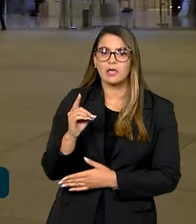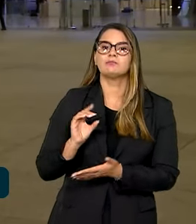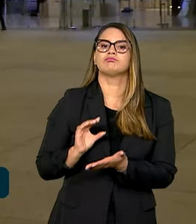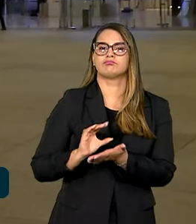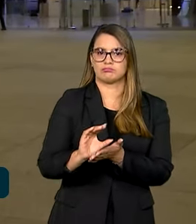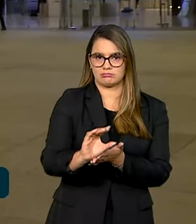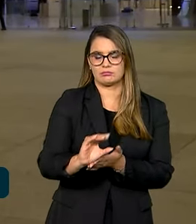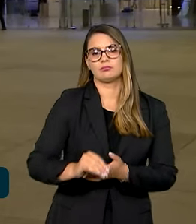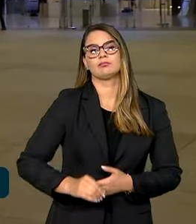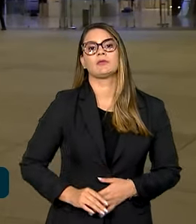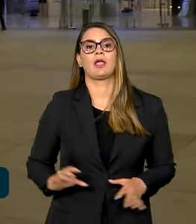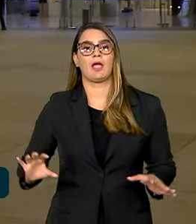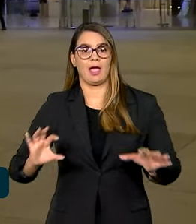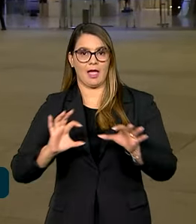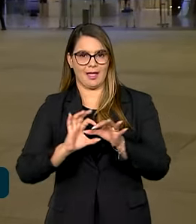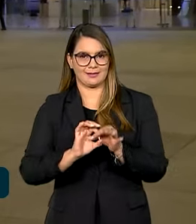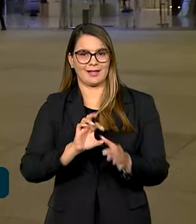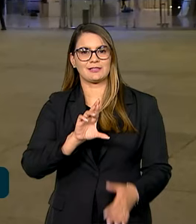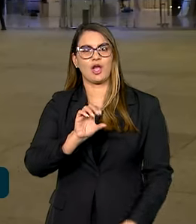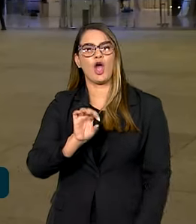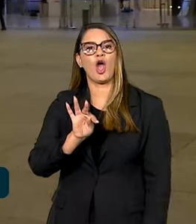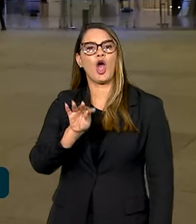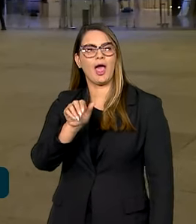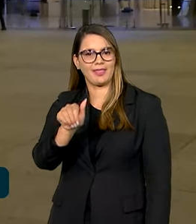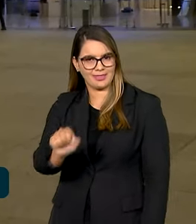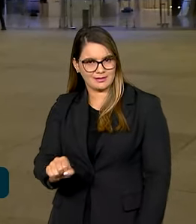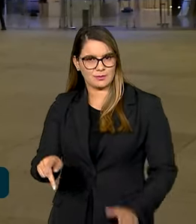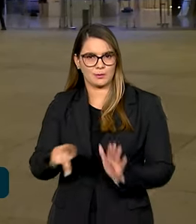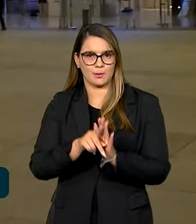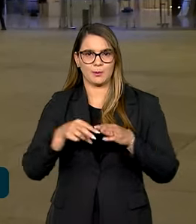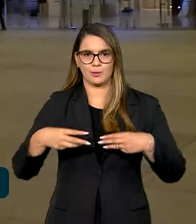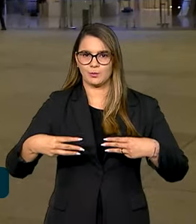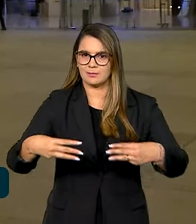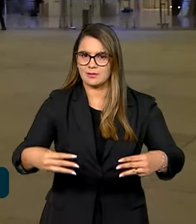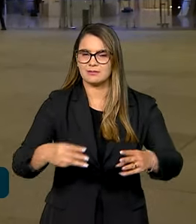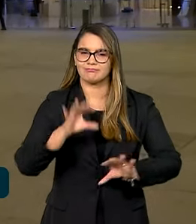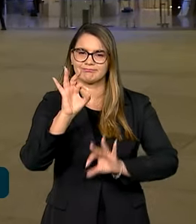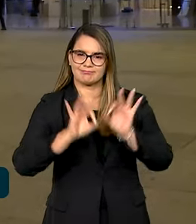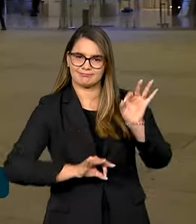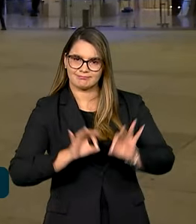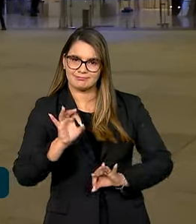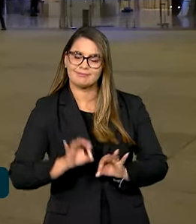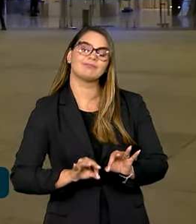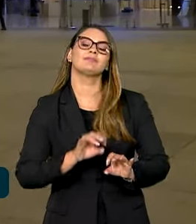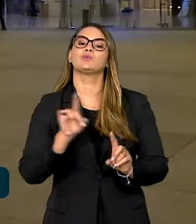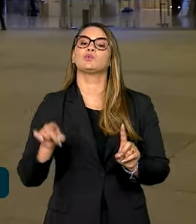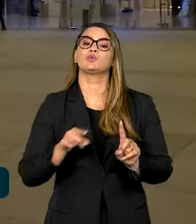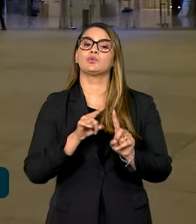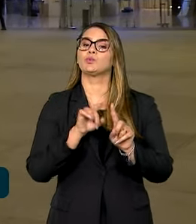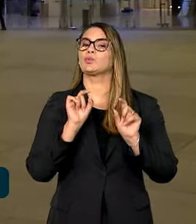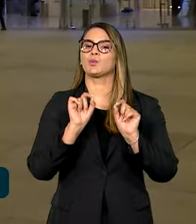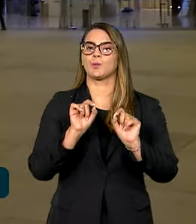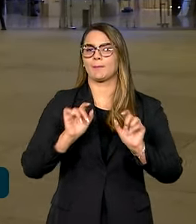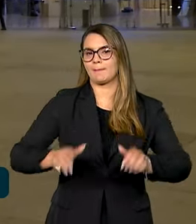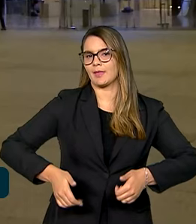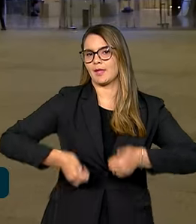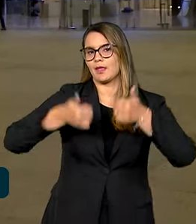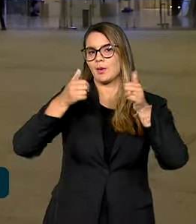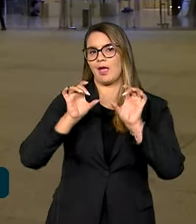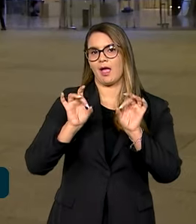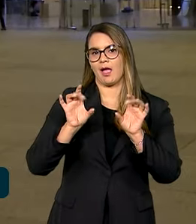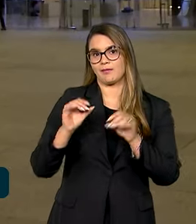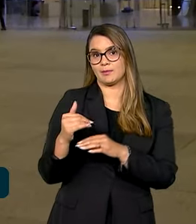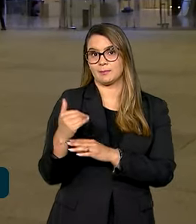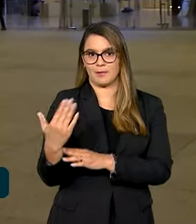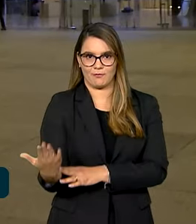integração, rotas da integração do Ministério do Planejamento visa melhorar as exportações do